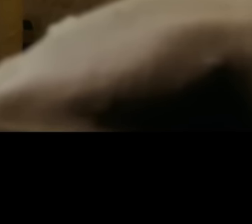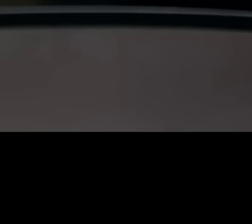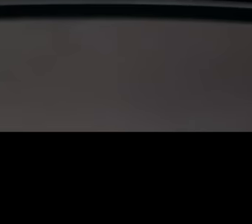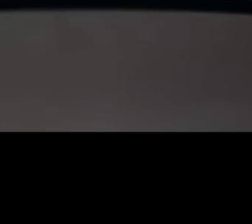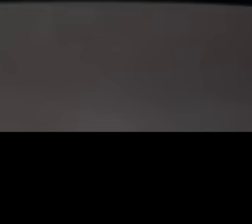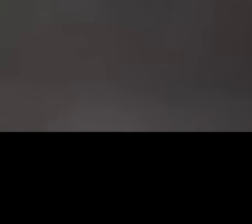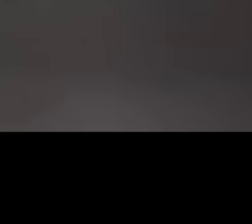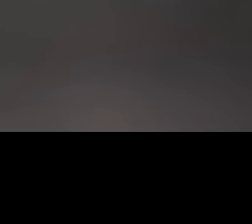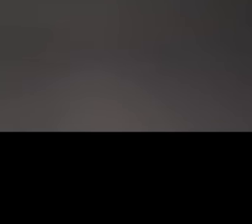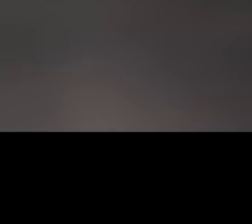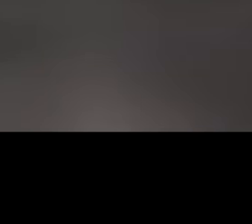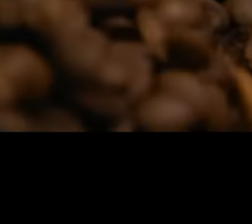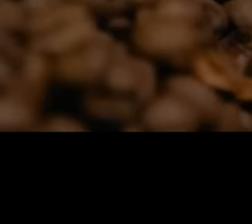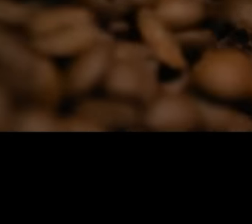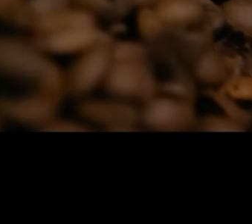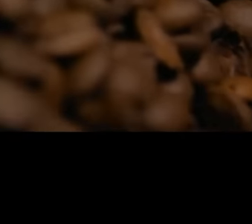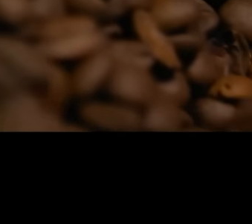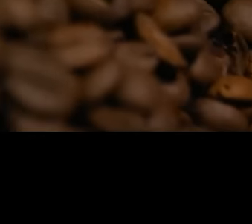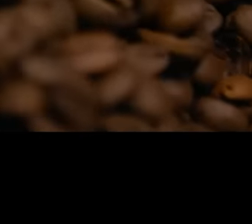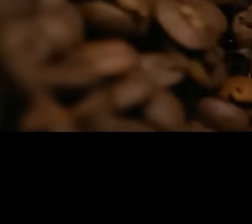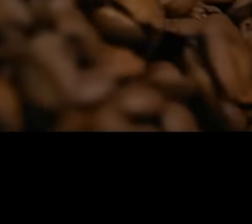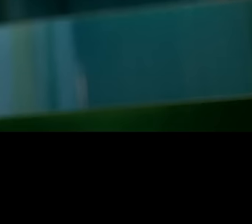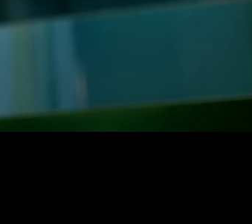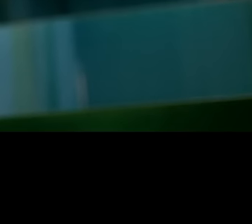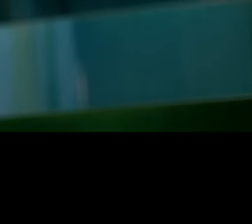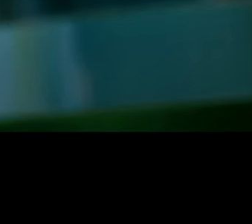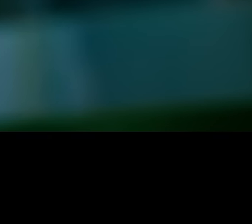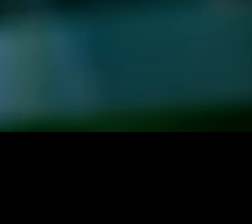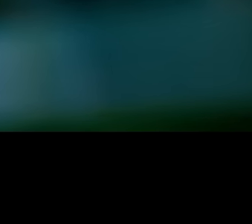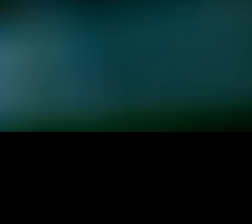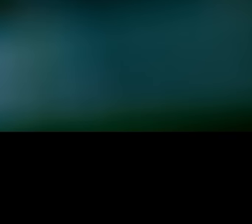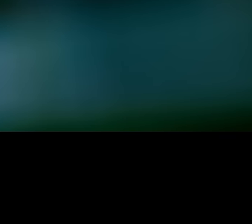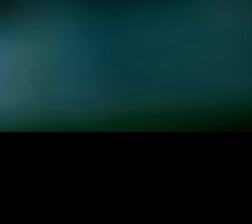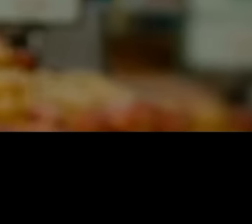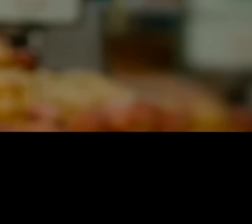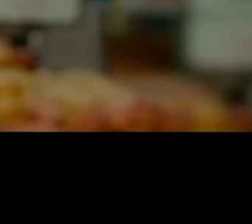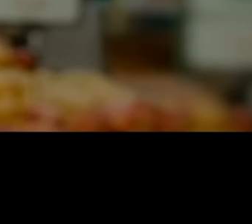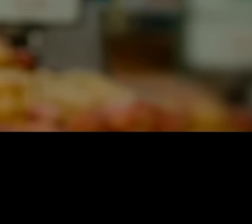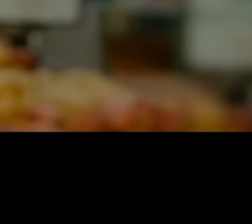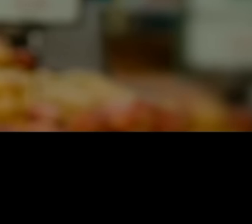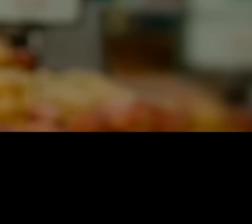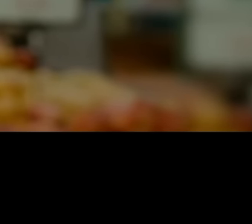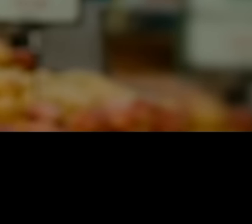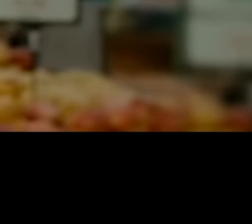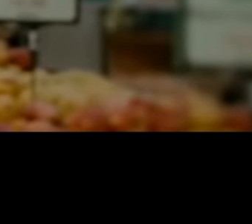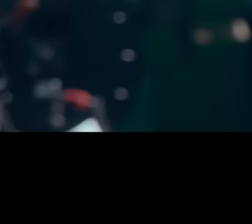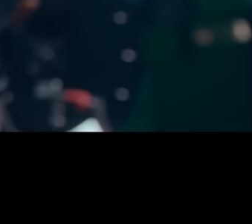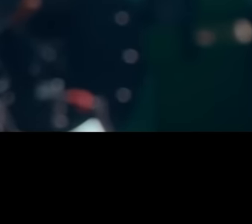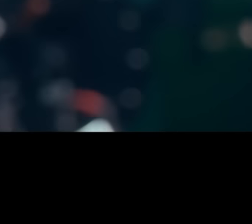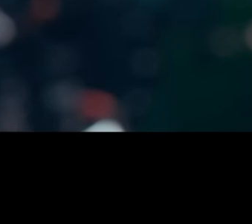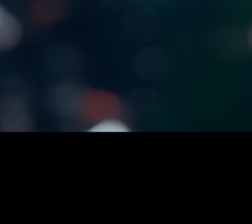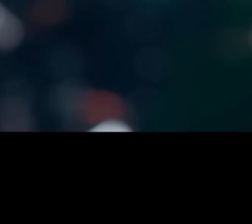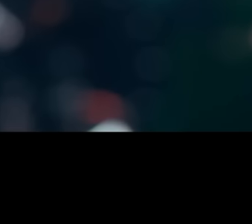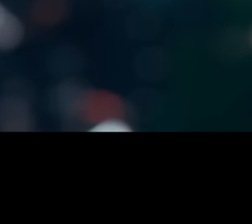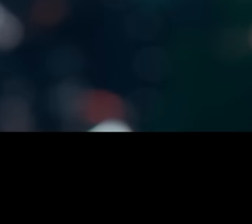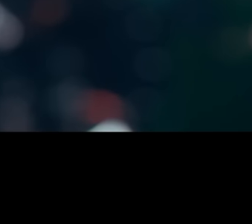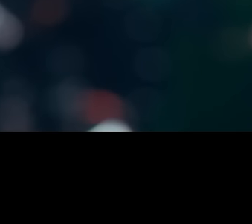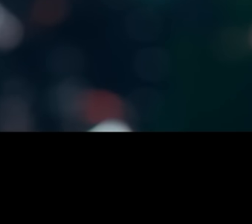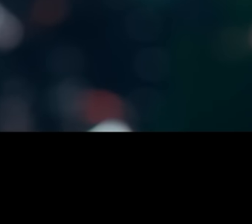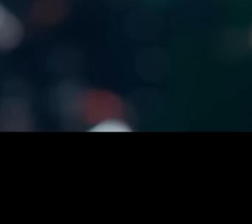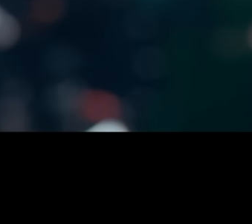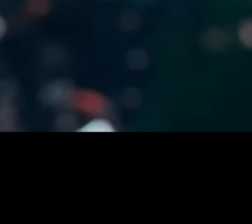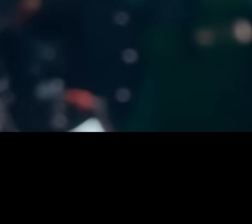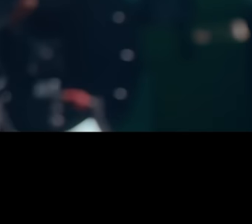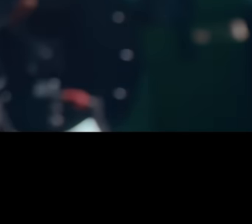melhorar o amanhã. Sua empresa pode consumir energia como sempre fez, ou escolher a Energia Livre Semig e economizar até